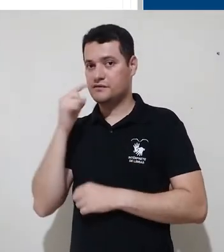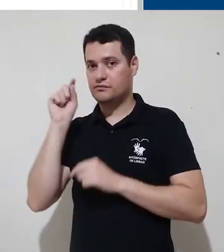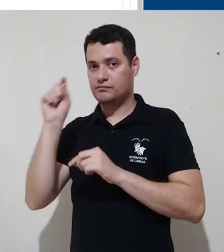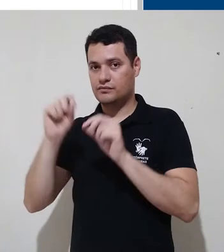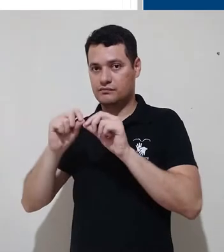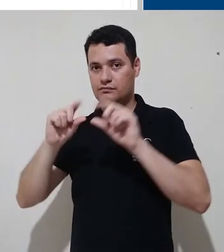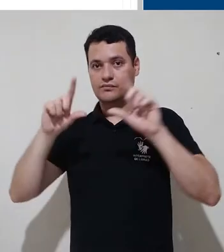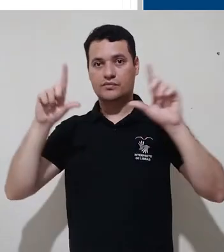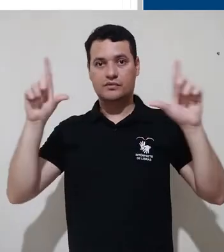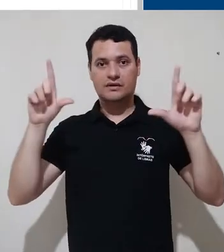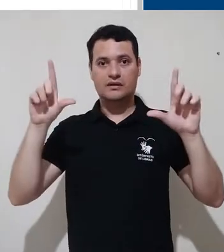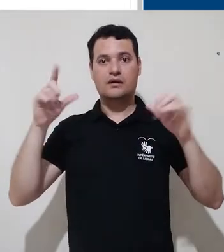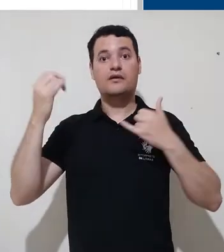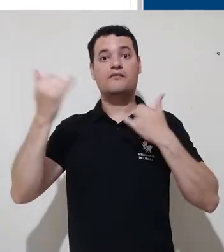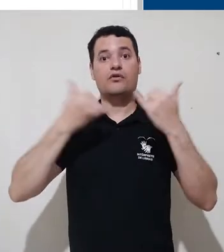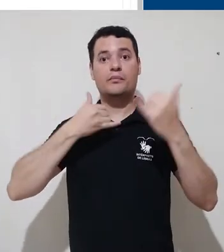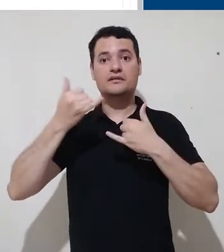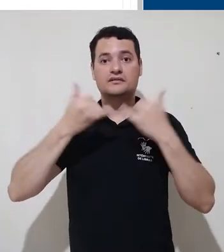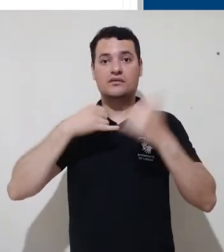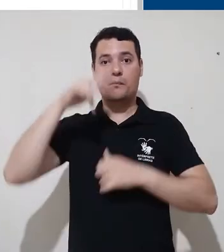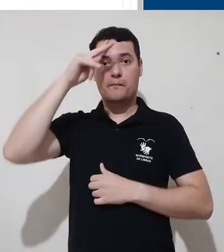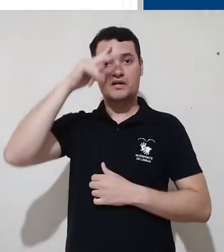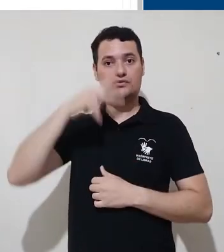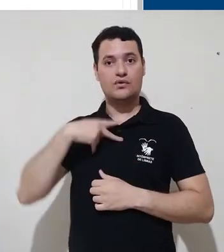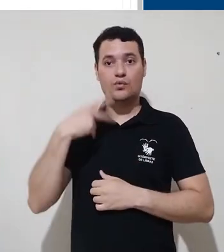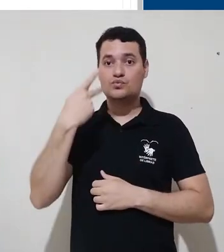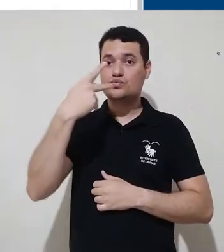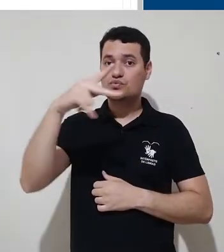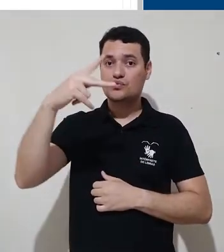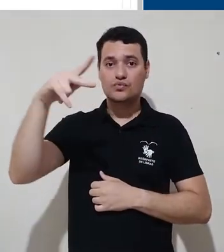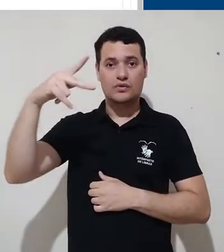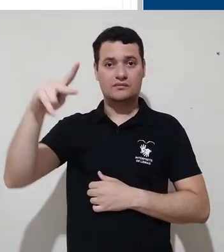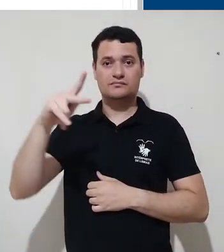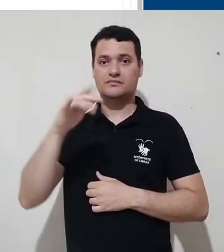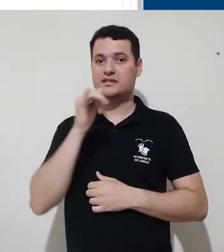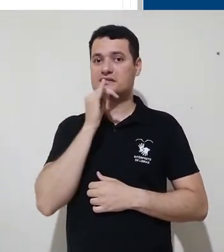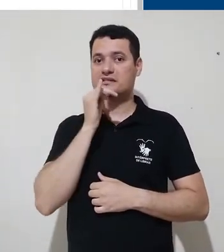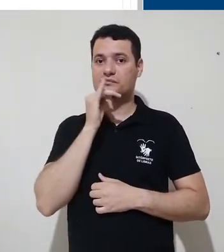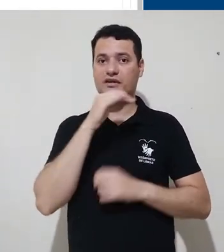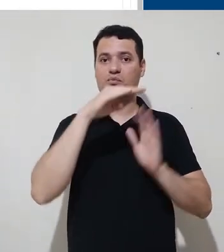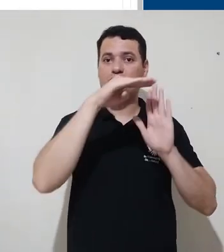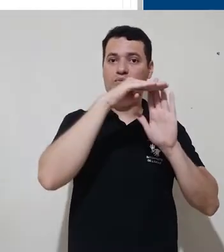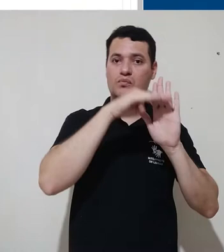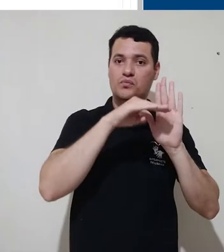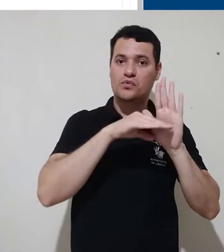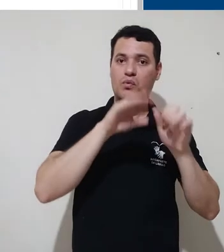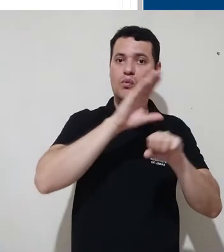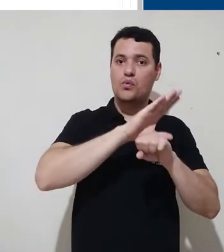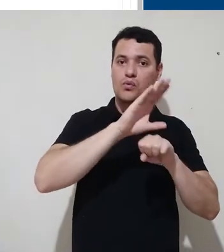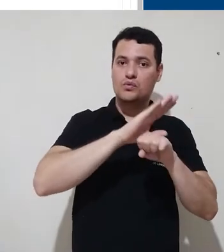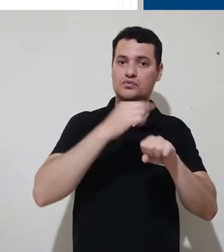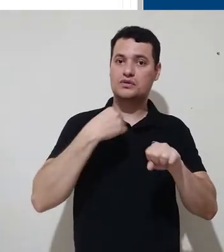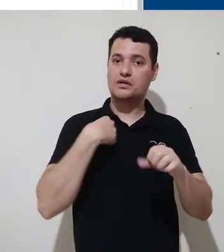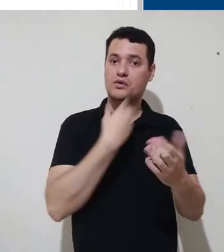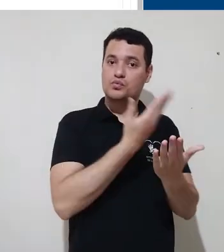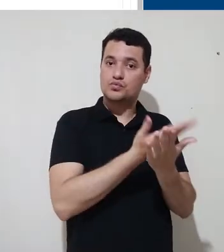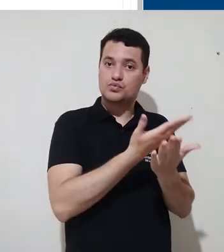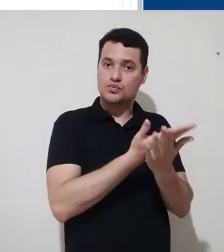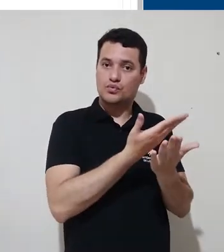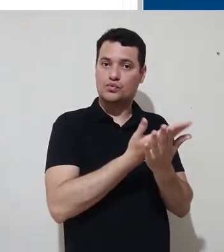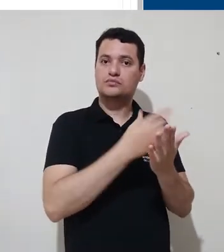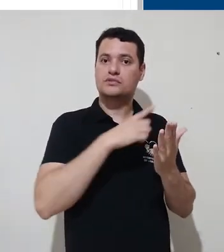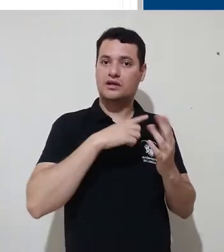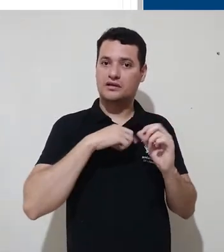ter, no caso, as informações pessoais cadastradas, assim como, por exemplo, uma lista de curso nos quais você está